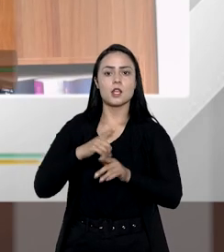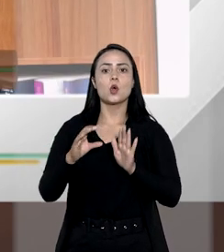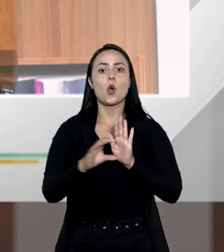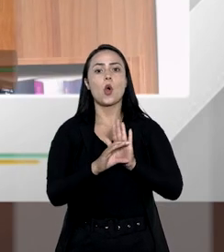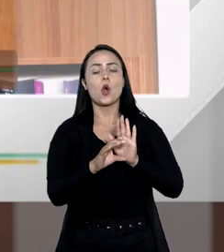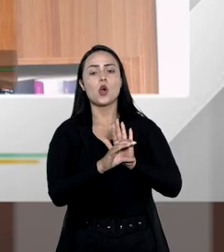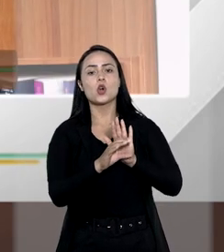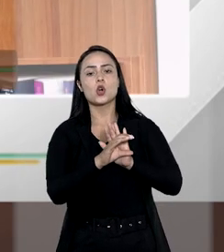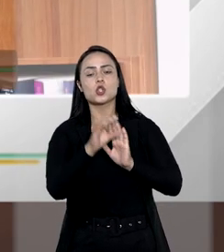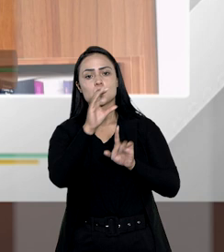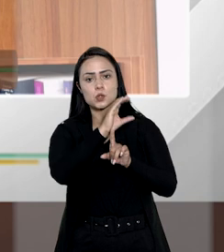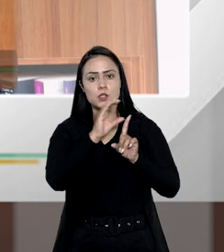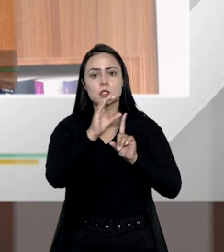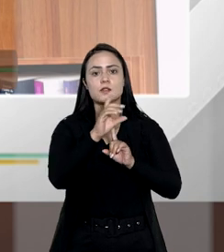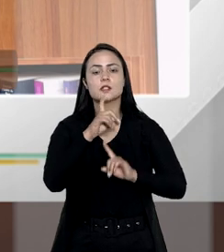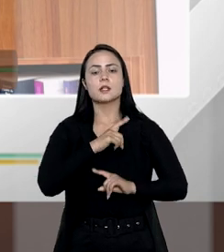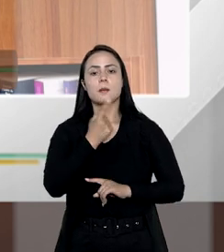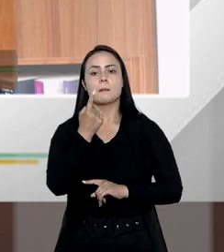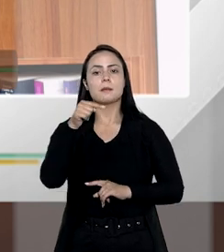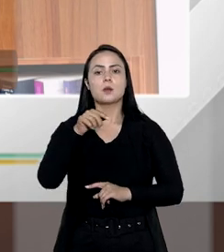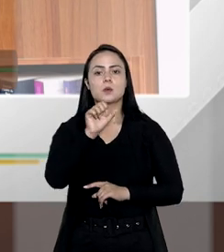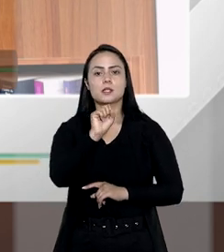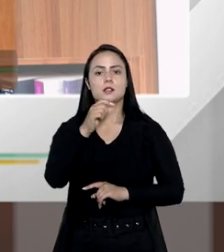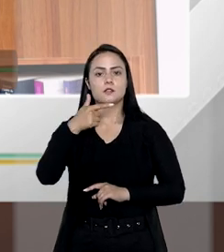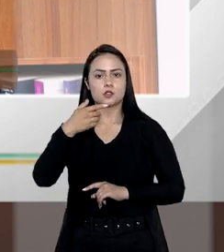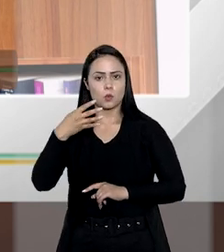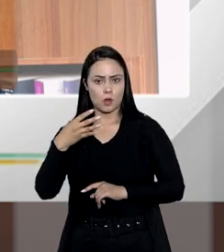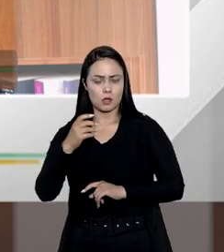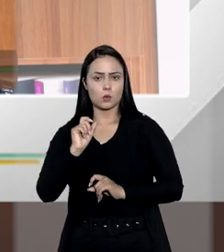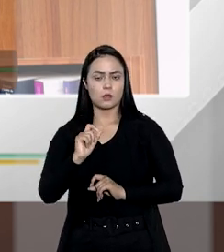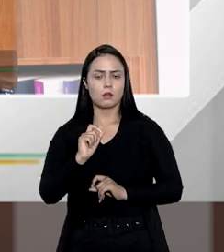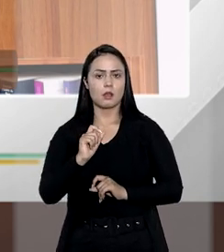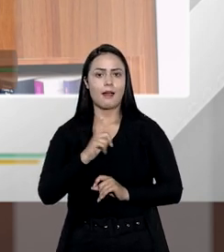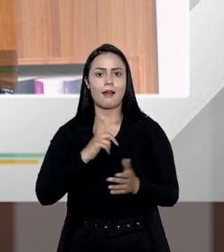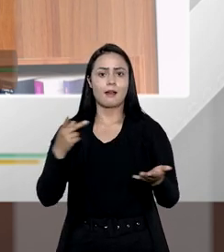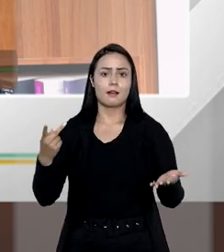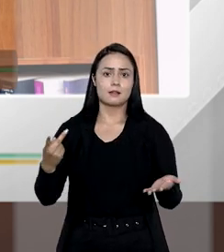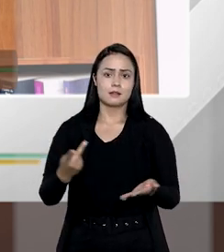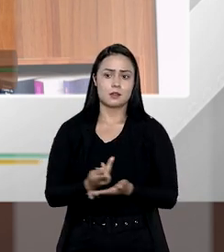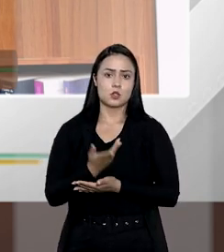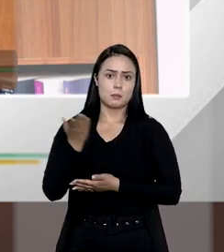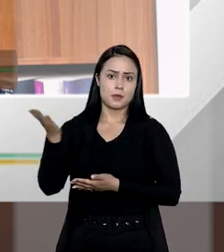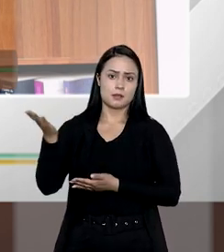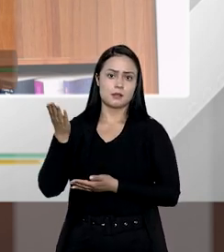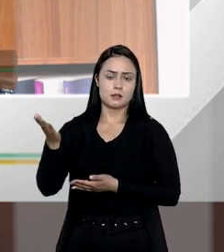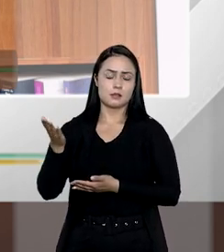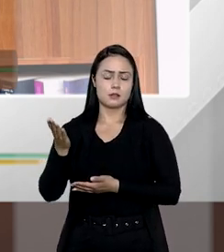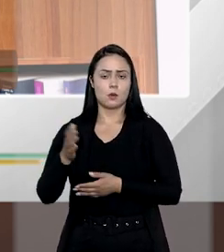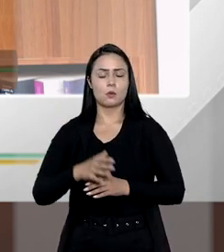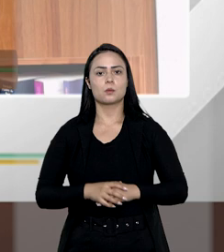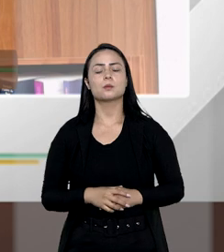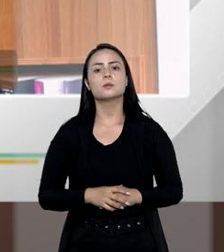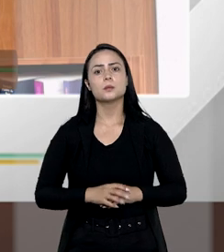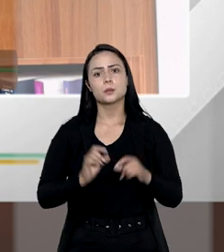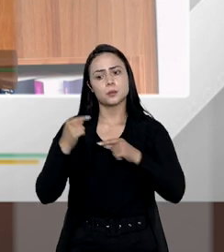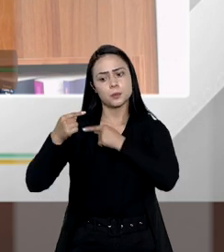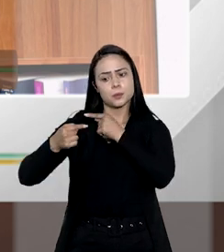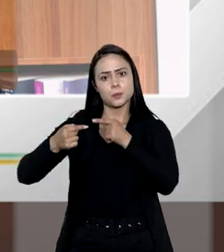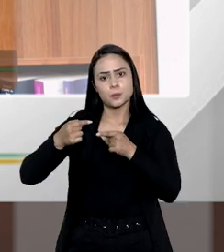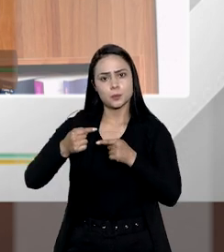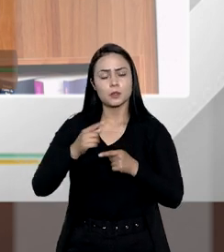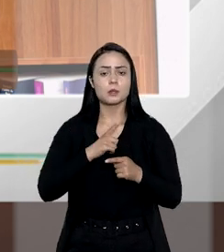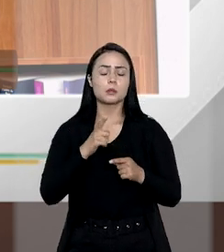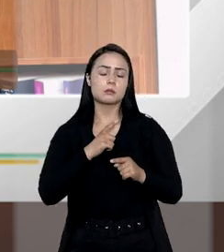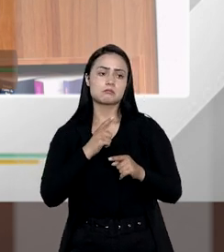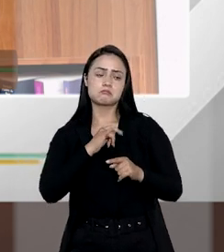Código Civil, ali, mais exatamente no artigo 1824, a ação de petição de herança. Porque nós